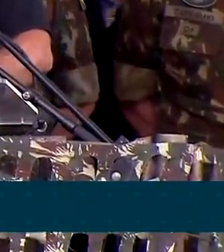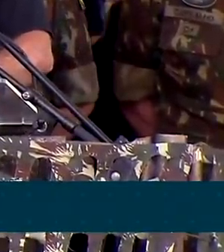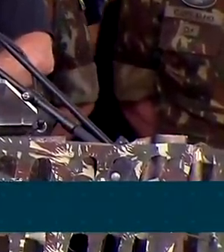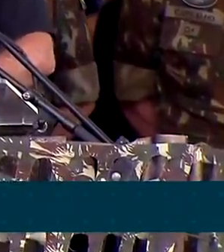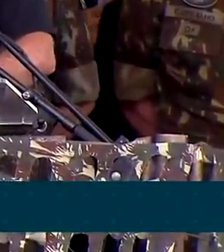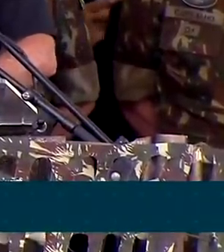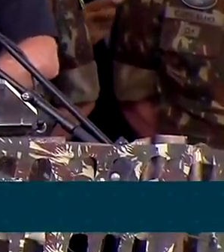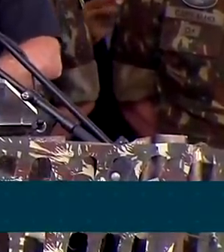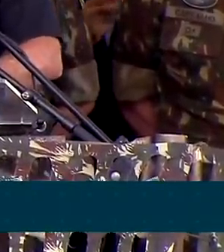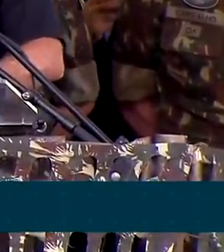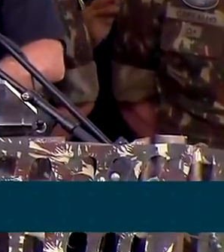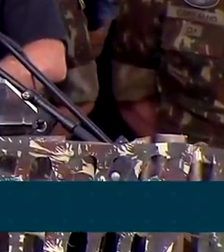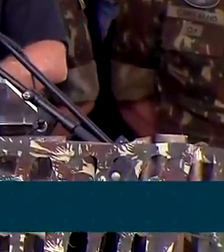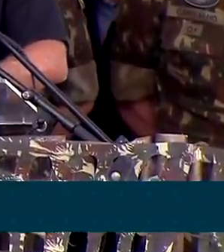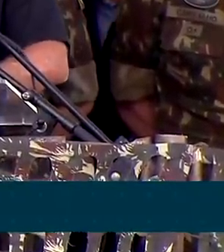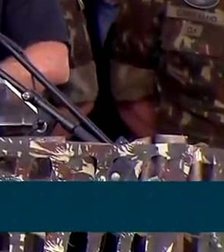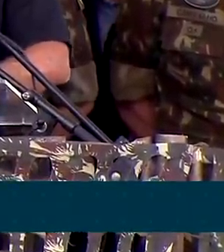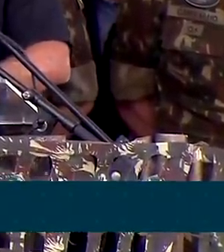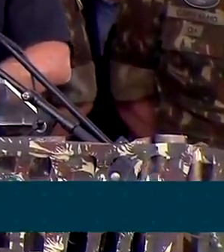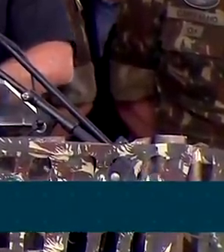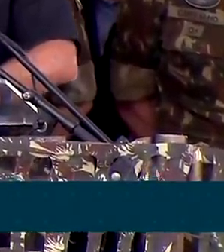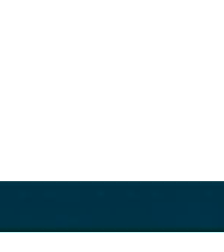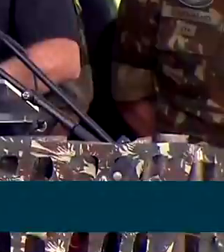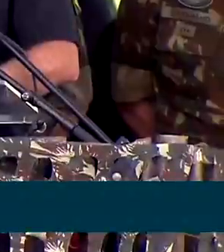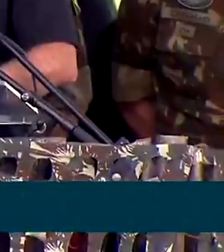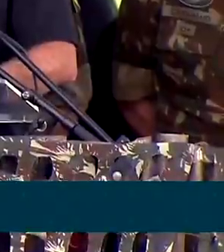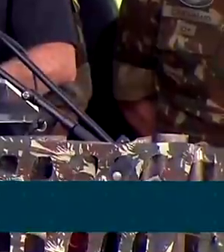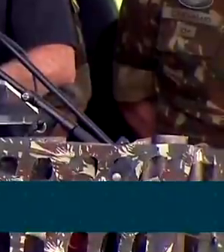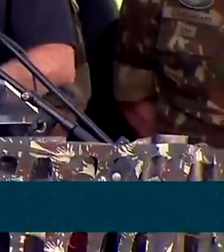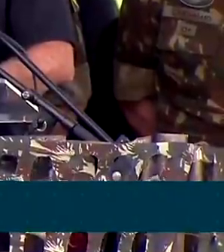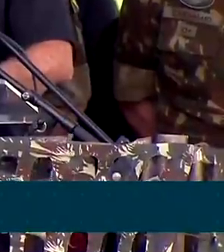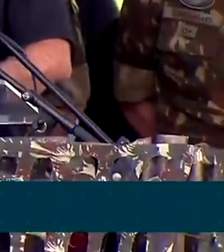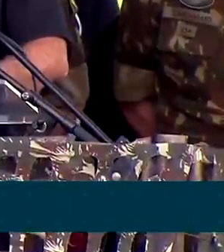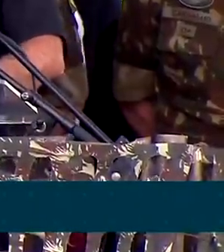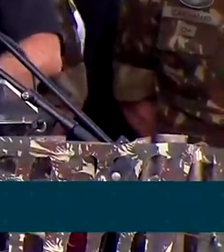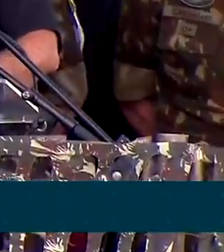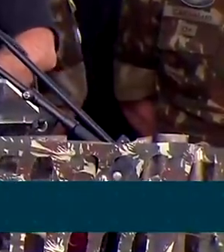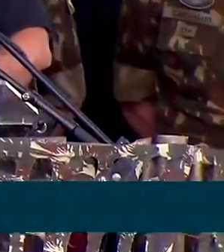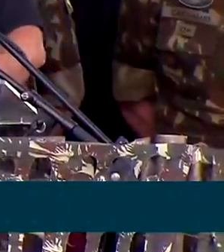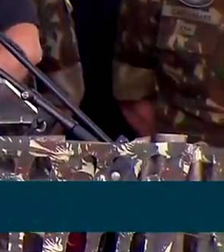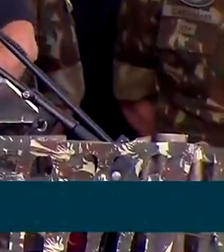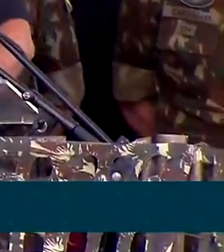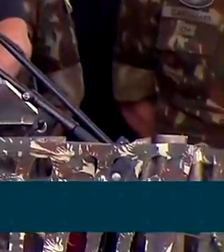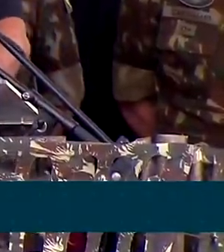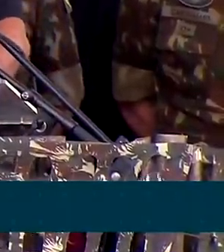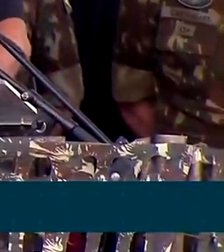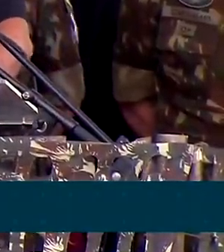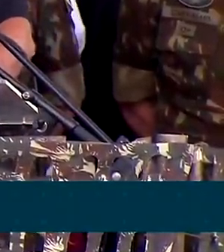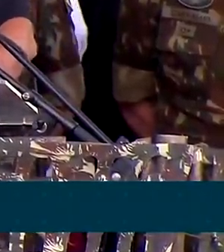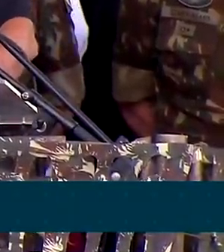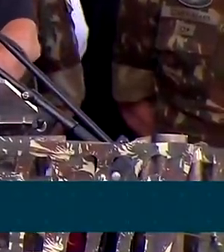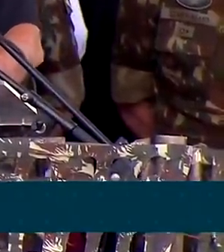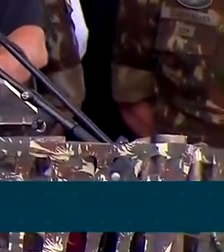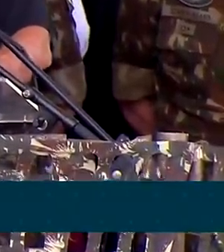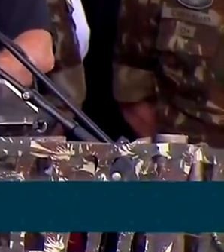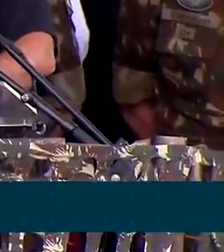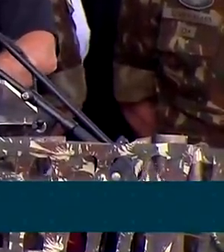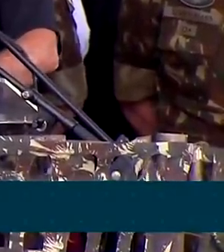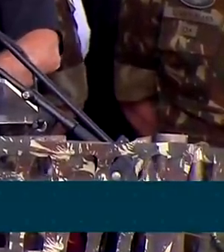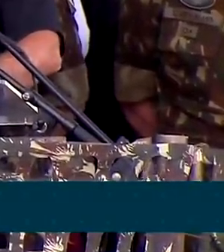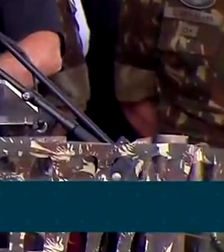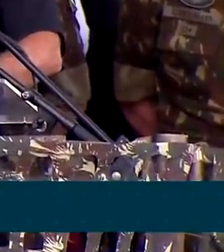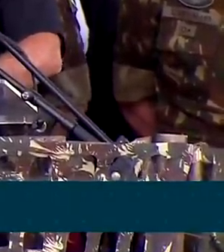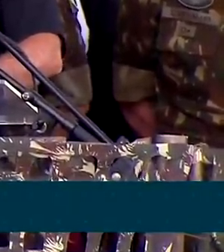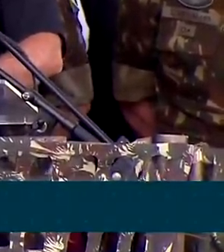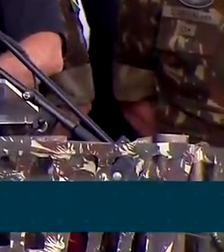entrar para o nosso Exército brasileiro. Ganha o Nordeste, ganha o Exército, mais do que tudo,